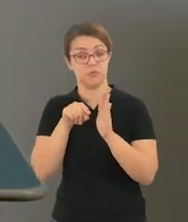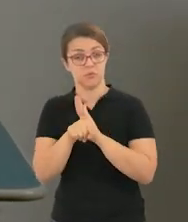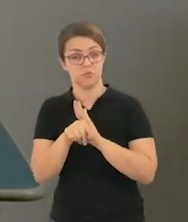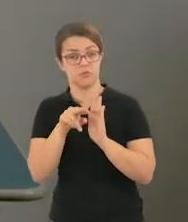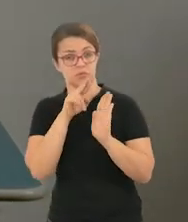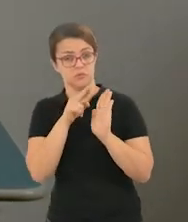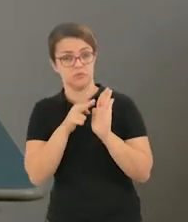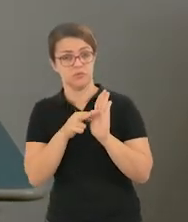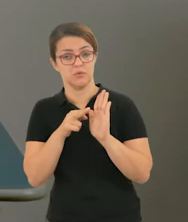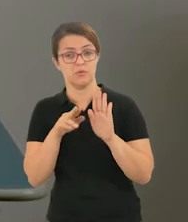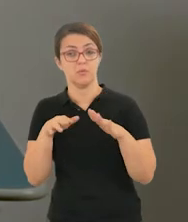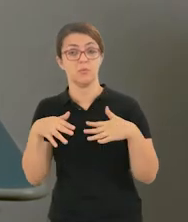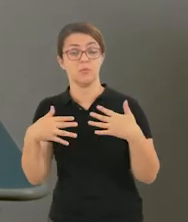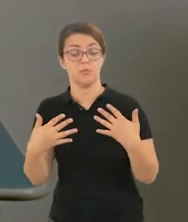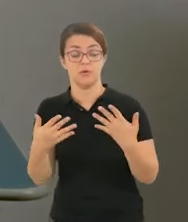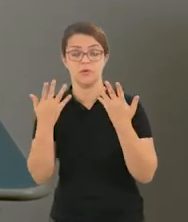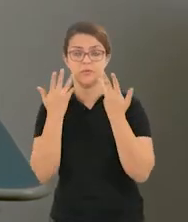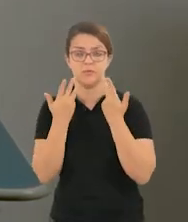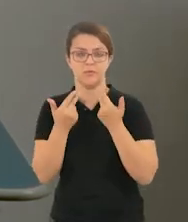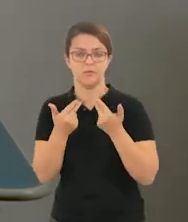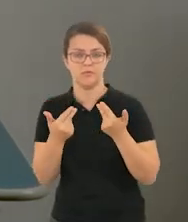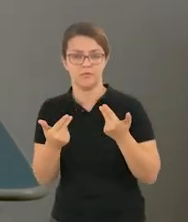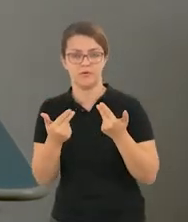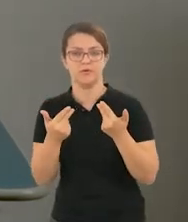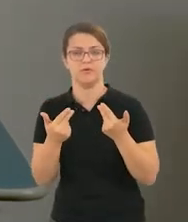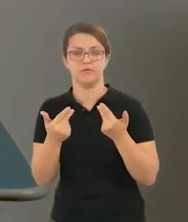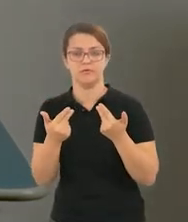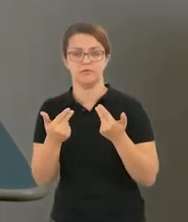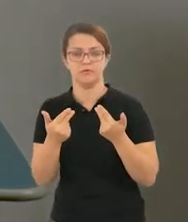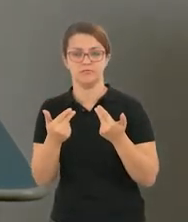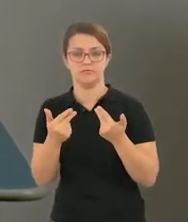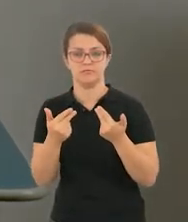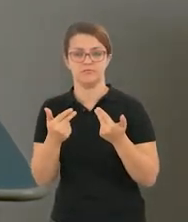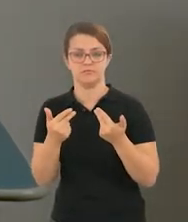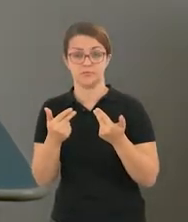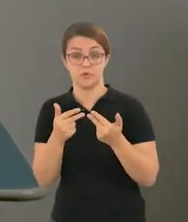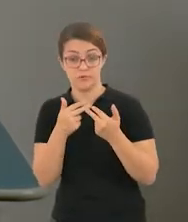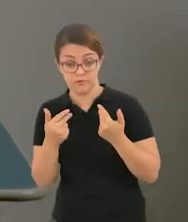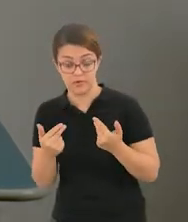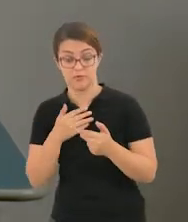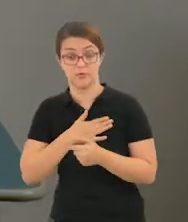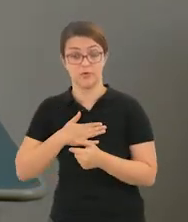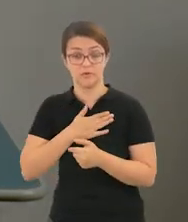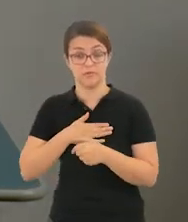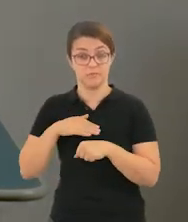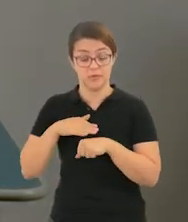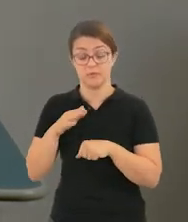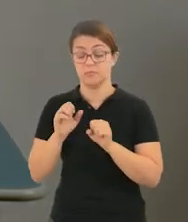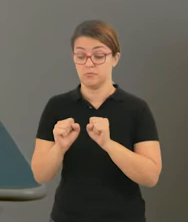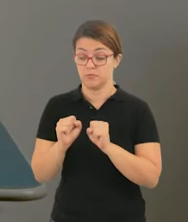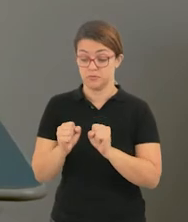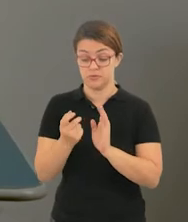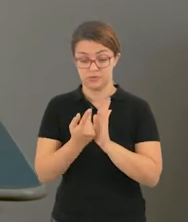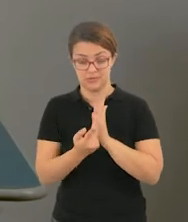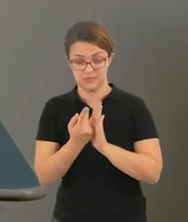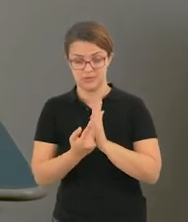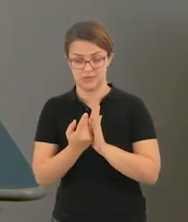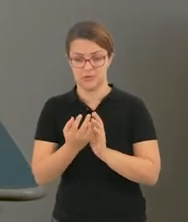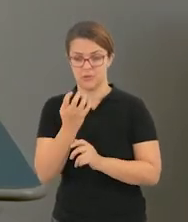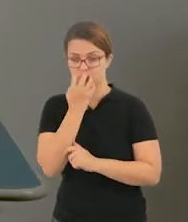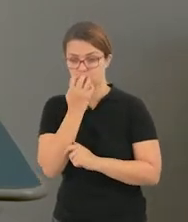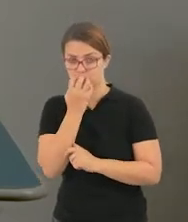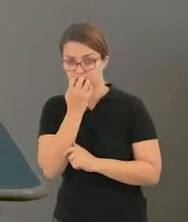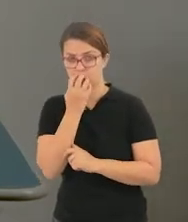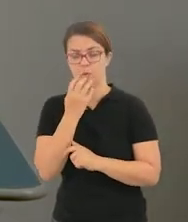cachorro, um cat, um gato, uma turtle, uma tartaruga, um rabbit, um coelho. Não esqueça de